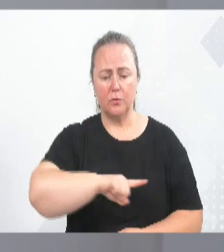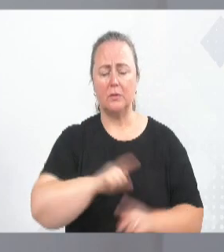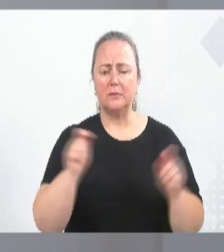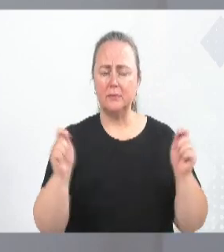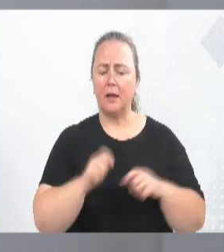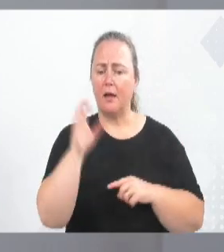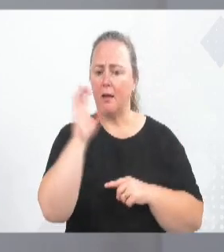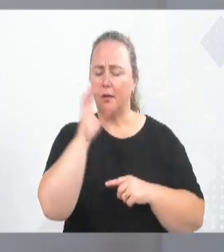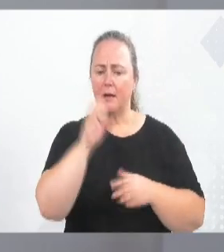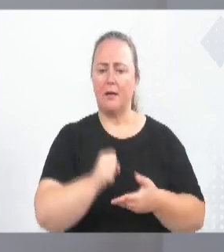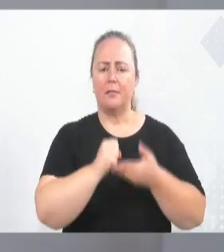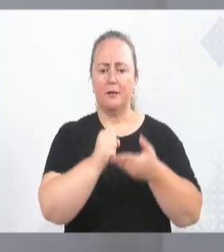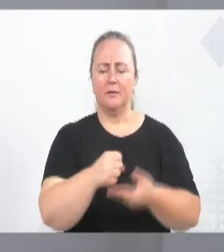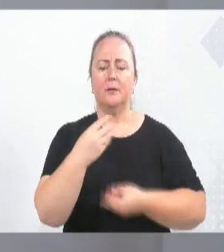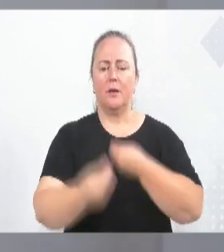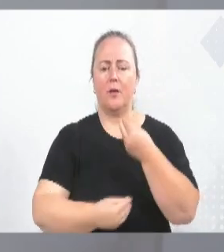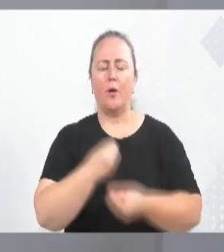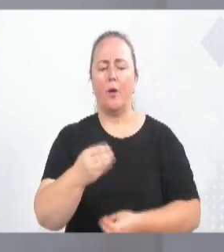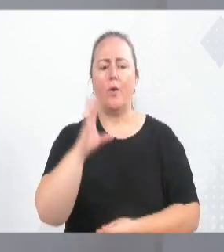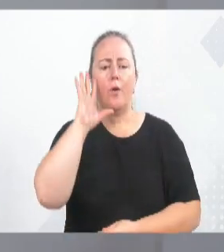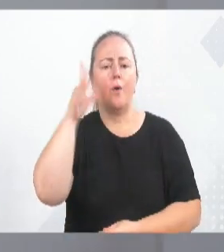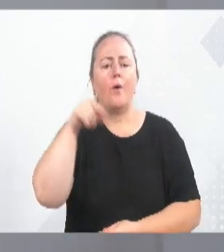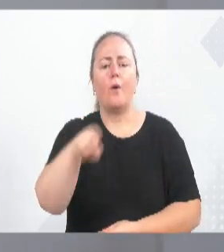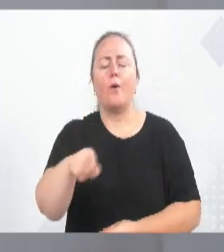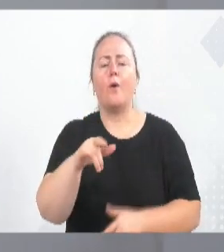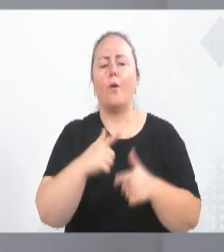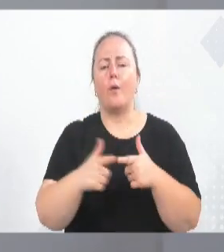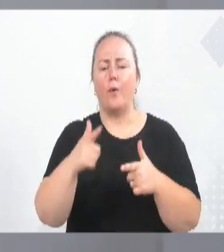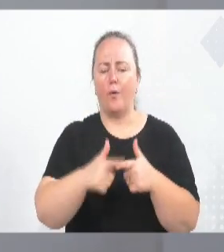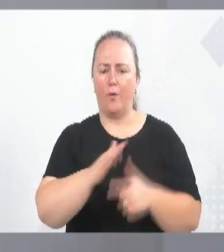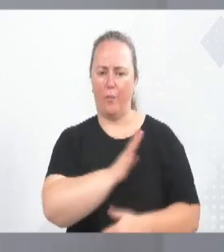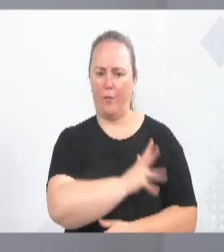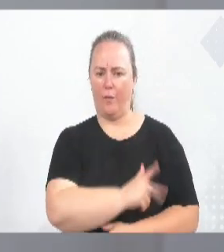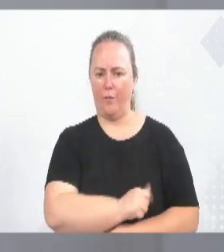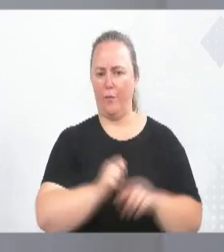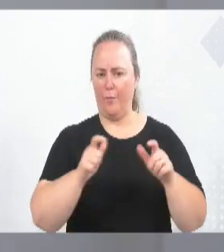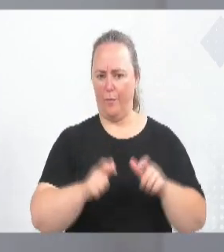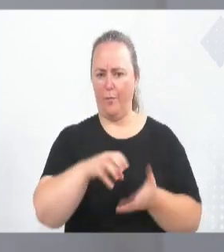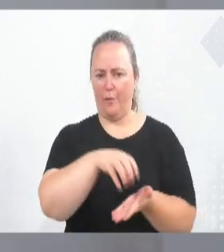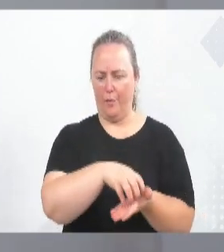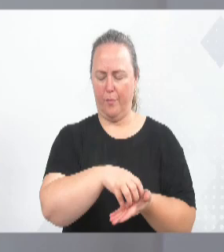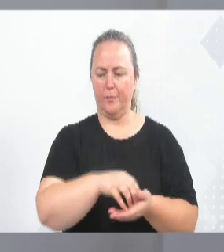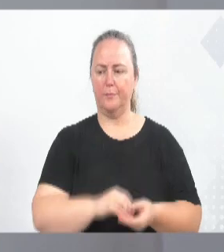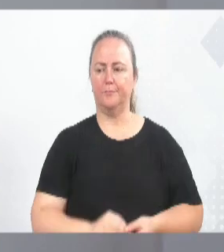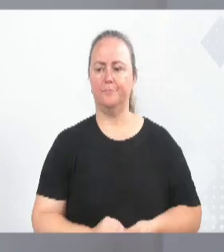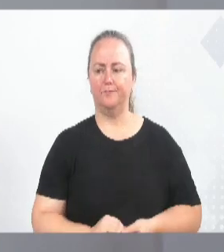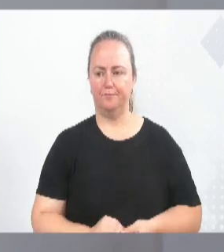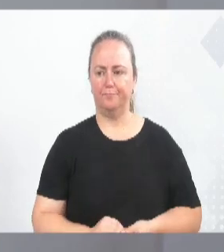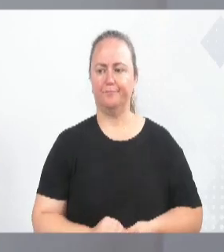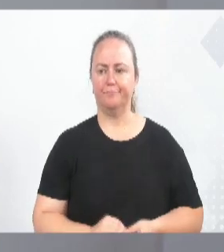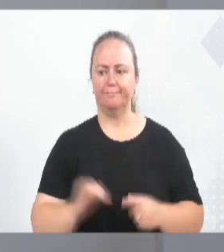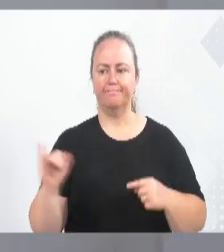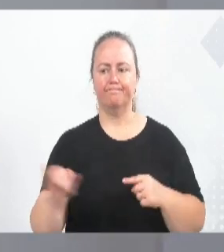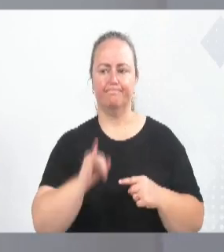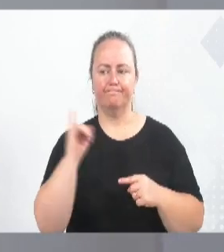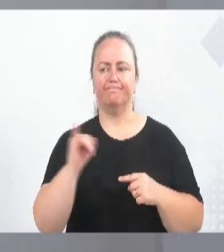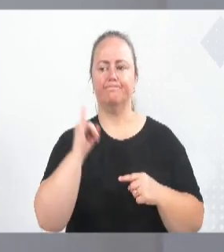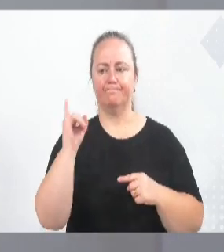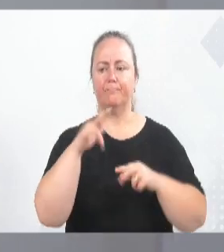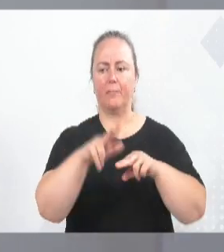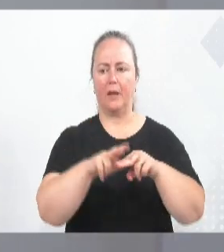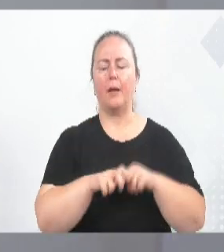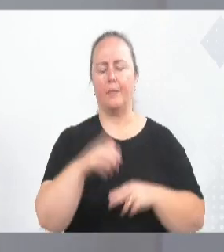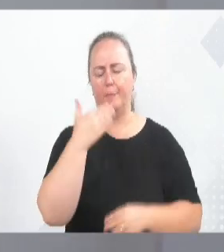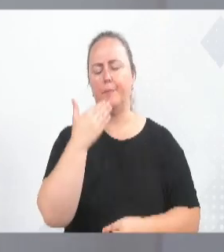pudéssemos ajudar a questão da central de regulação do SAMU. É extremamente importante. Então, faço esse